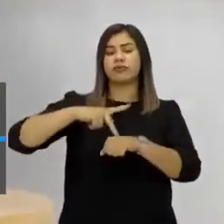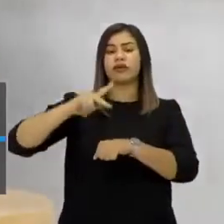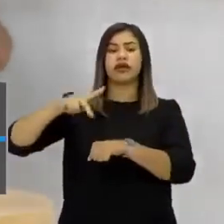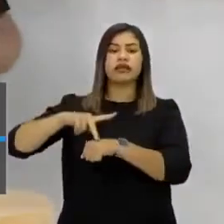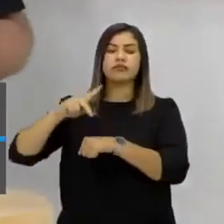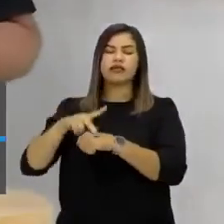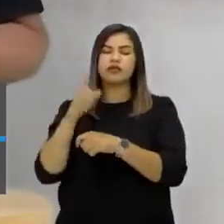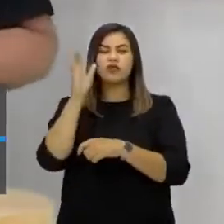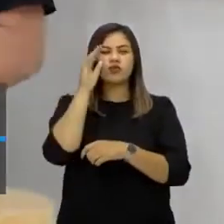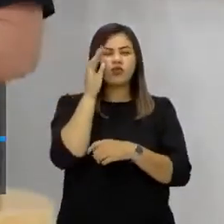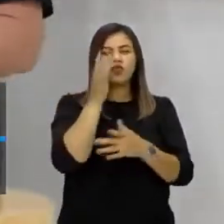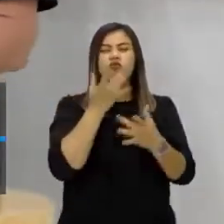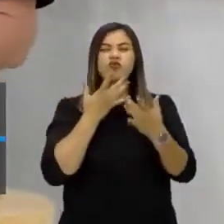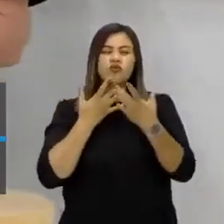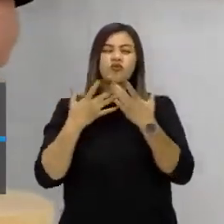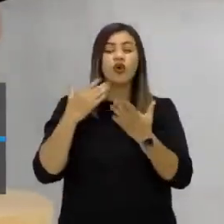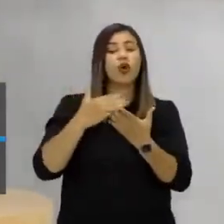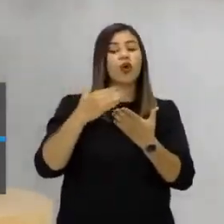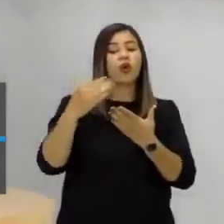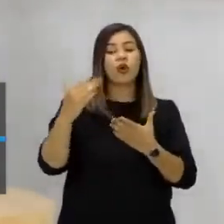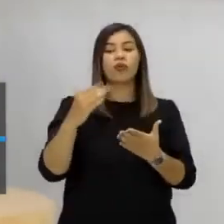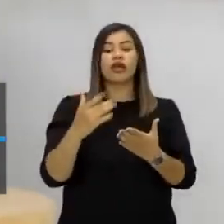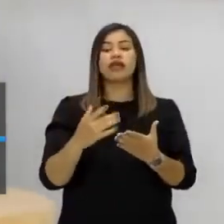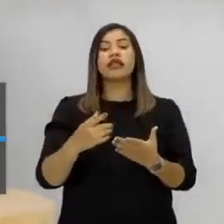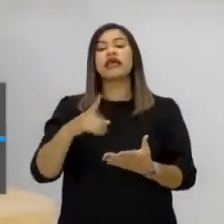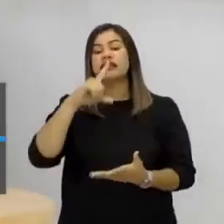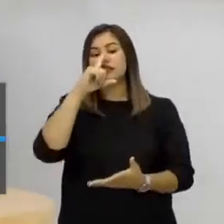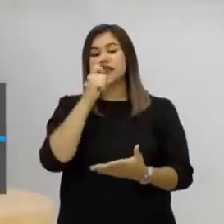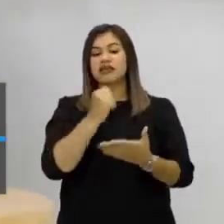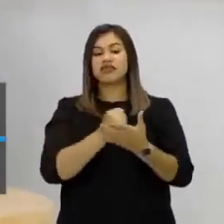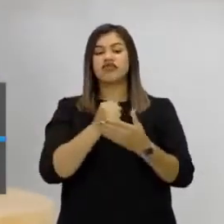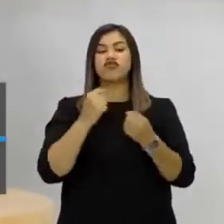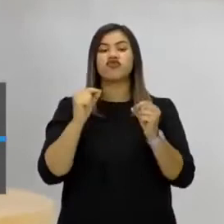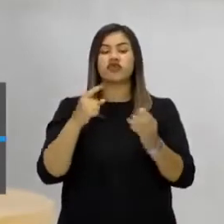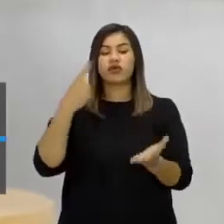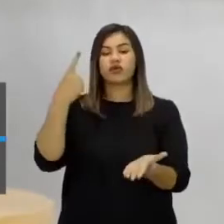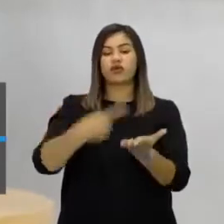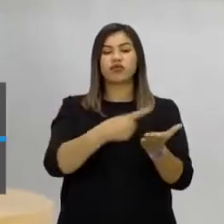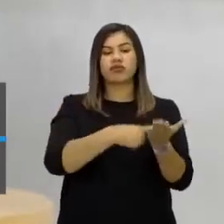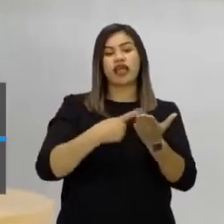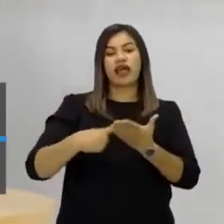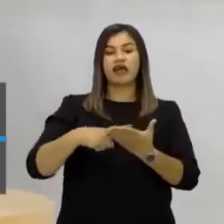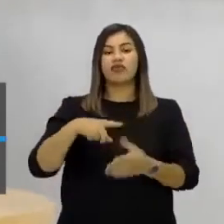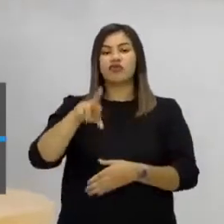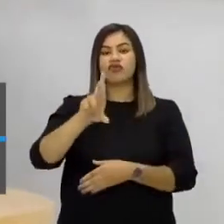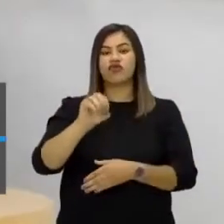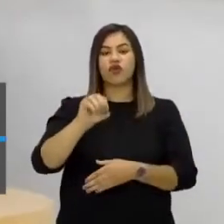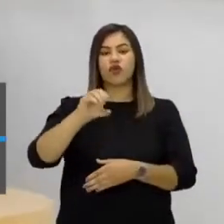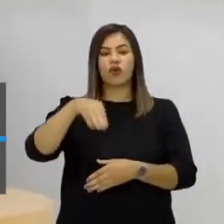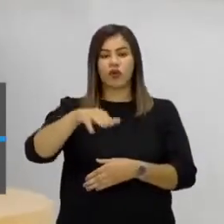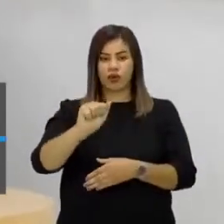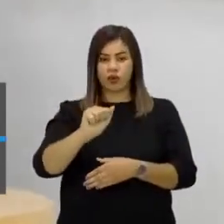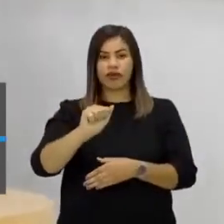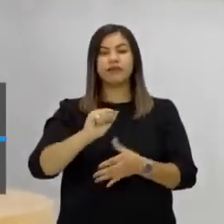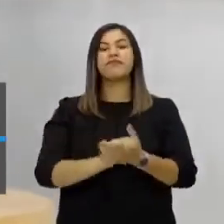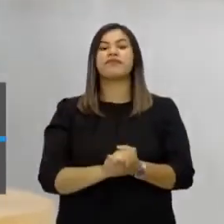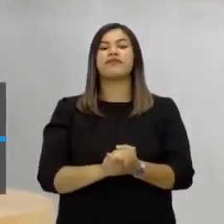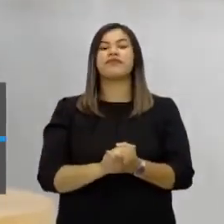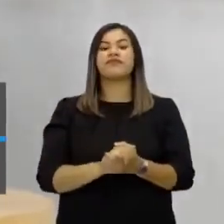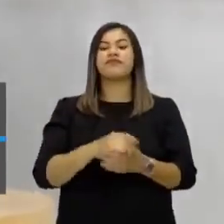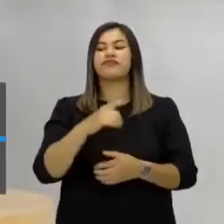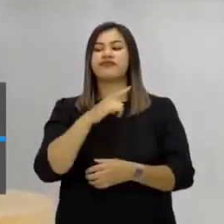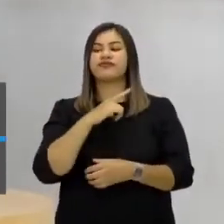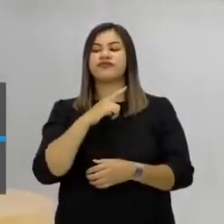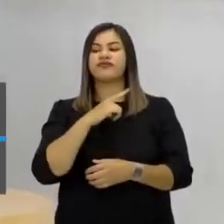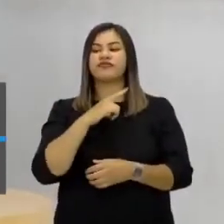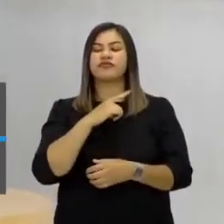a se interessar. E aí se tem a decisão de ter lá o Tratado de Roma, para ver se oficializa esse pontapé inicial